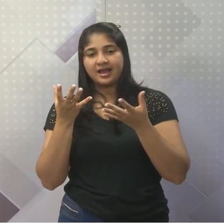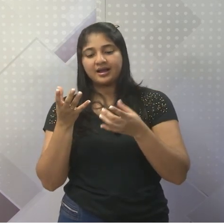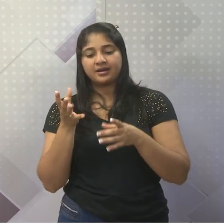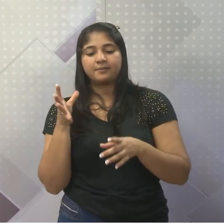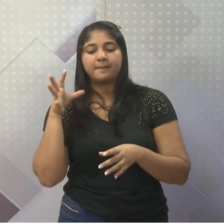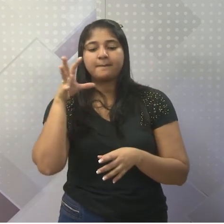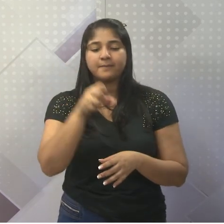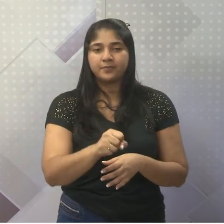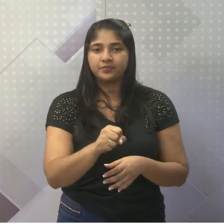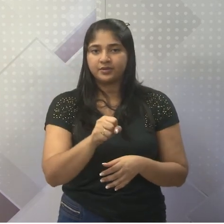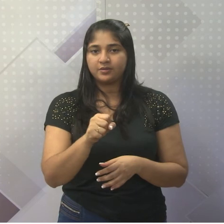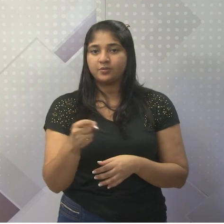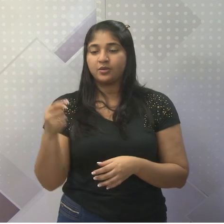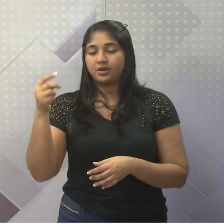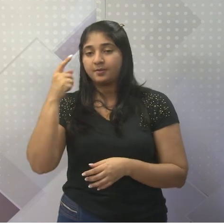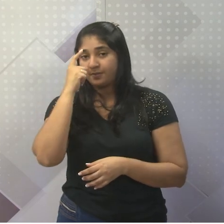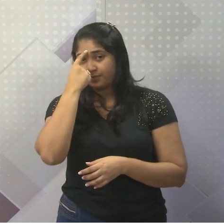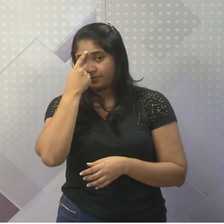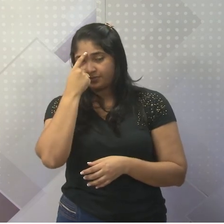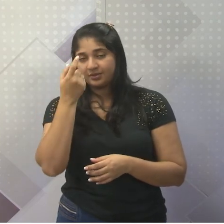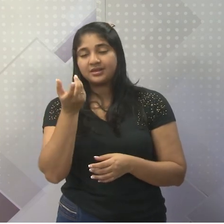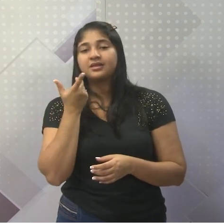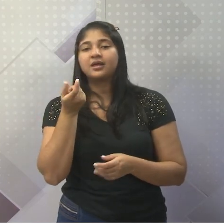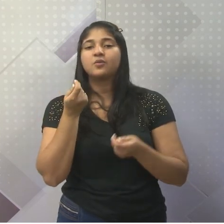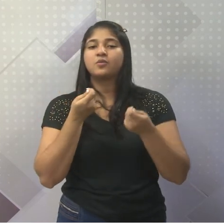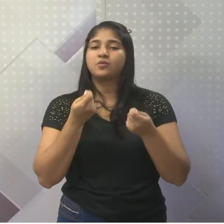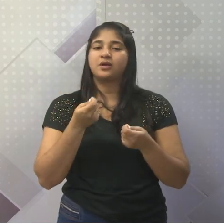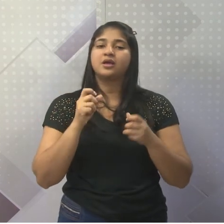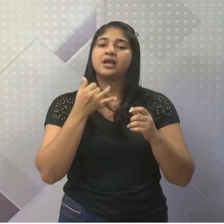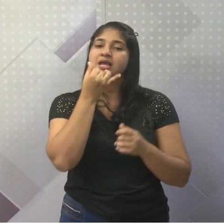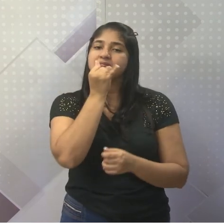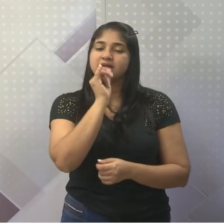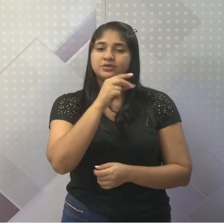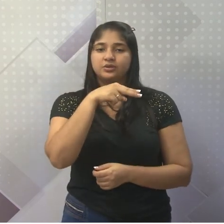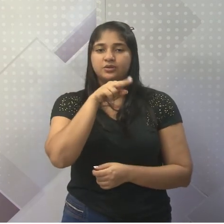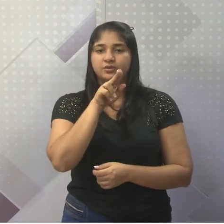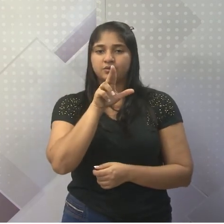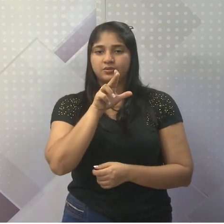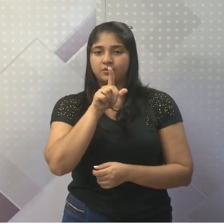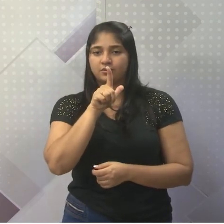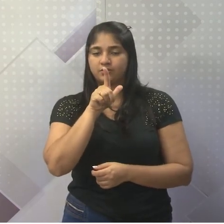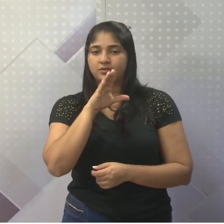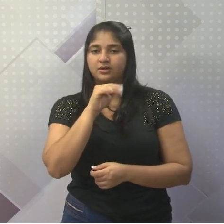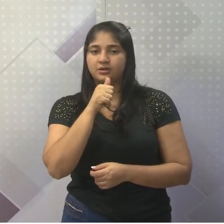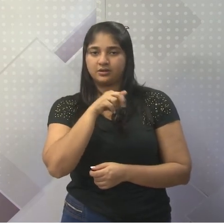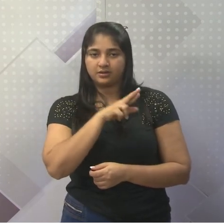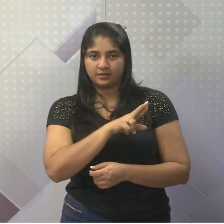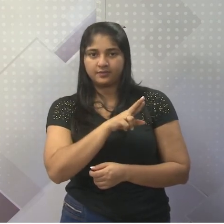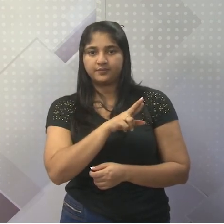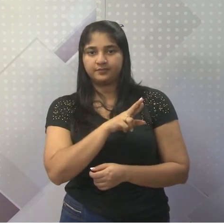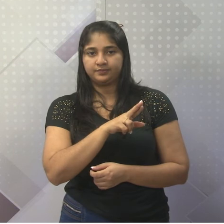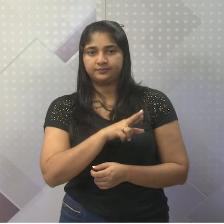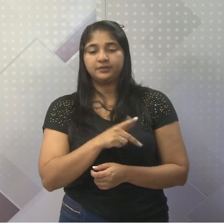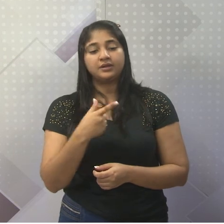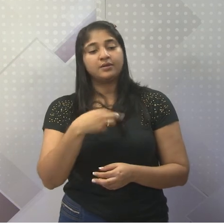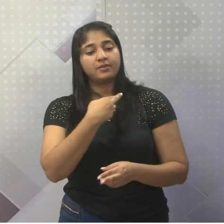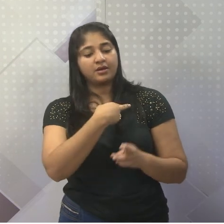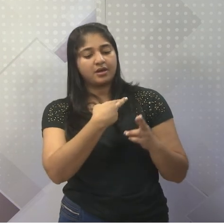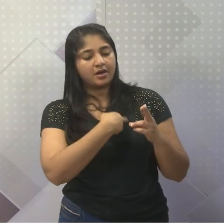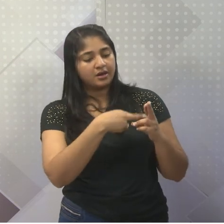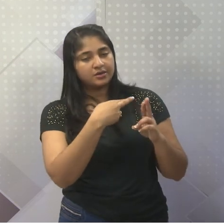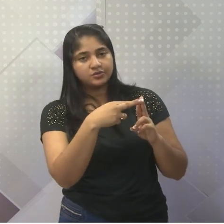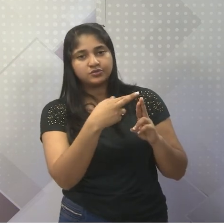Paquistão quanto a Índia possuem o domínio da energia nuclear. Rivalidades étnicas e diferenças de caráter religioso.